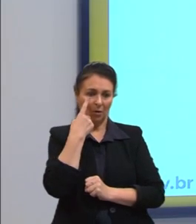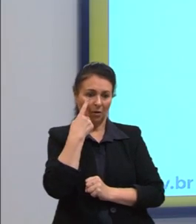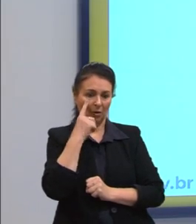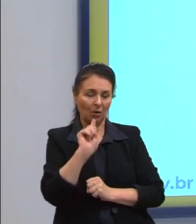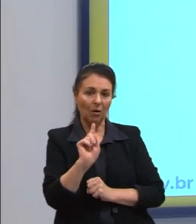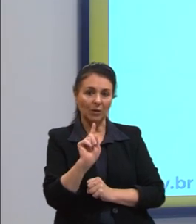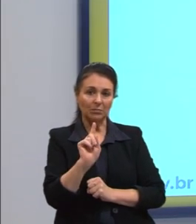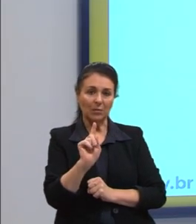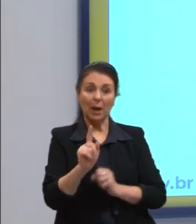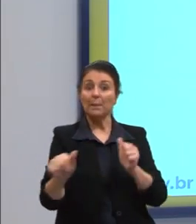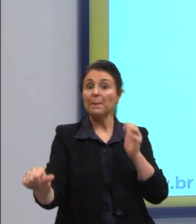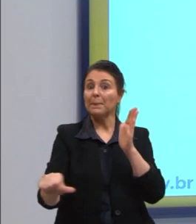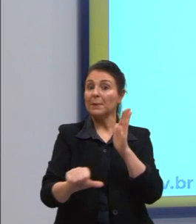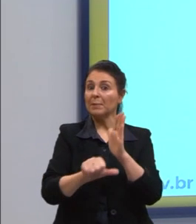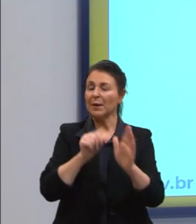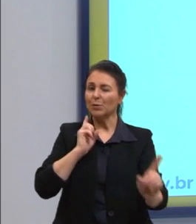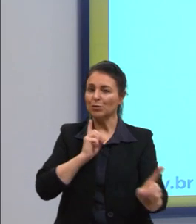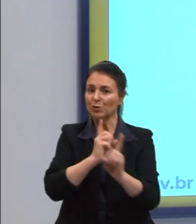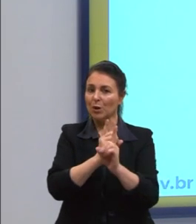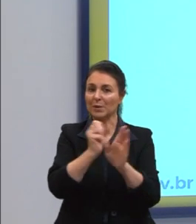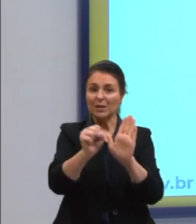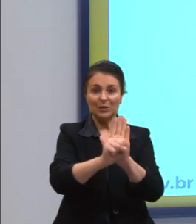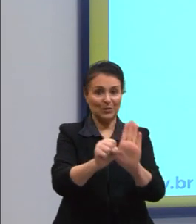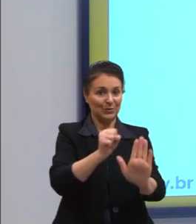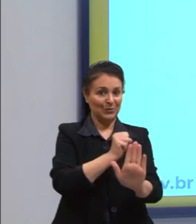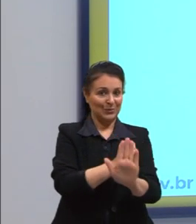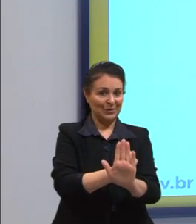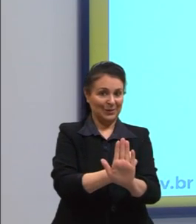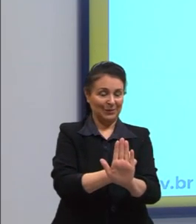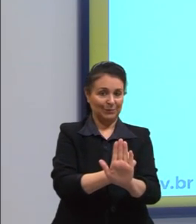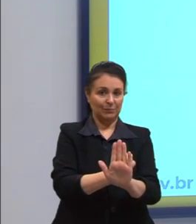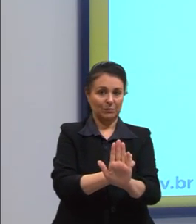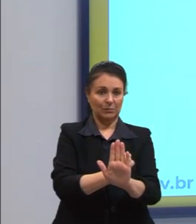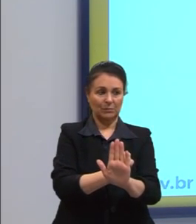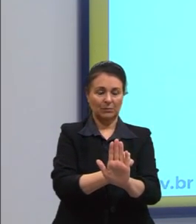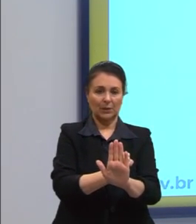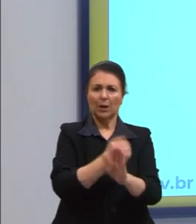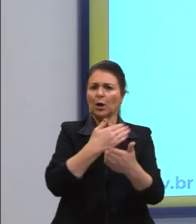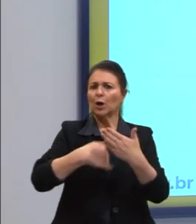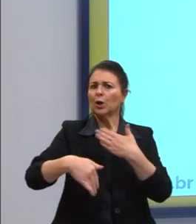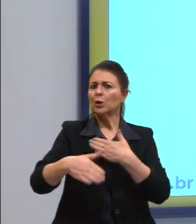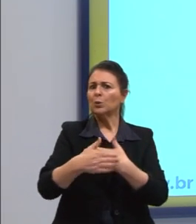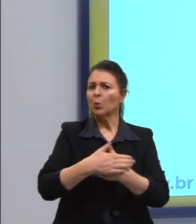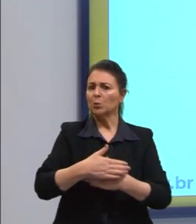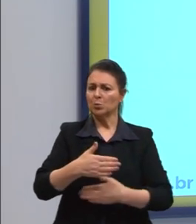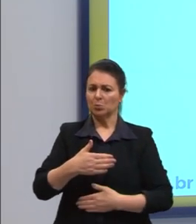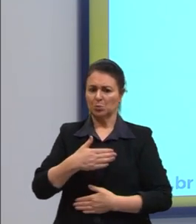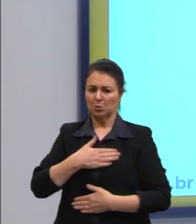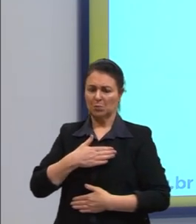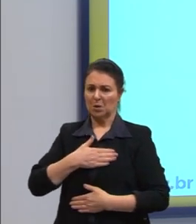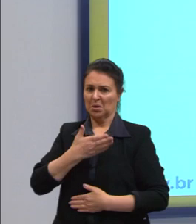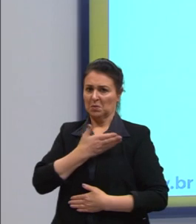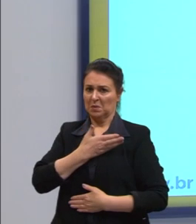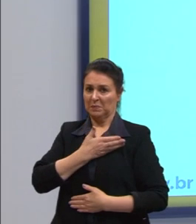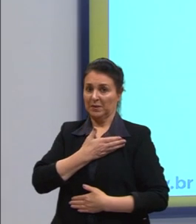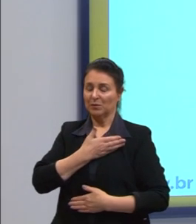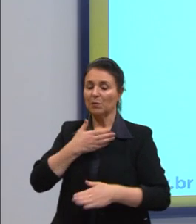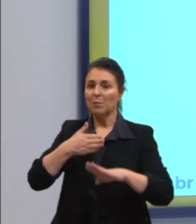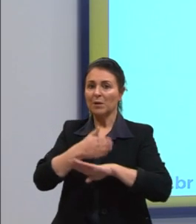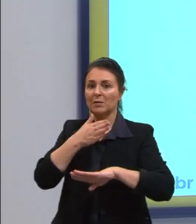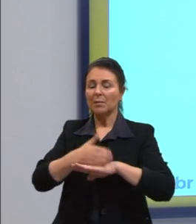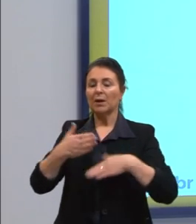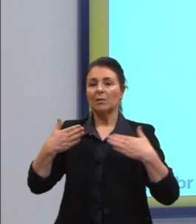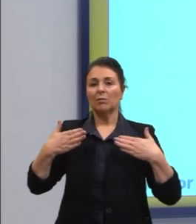o meu sujeito. Todos os meus irmãos, aliás, todos os meus amigos, irão participar do